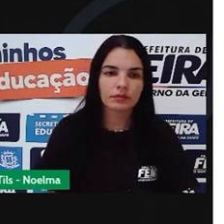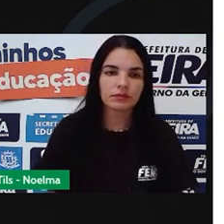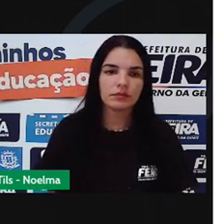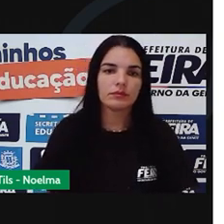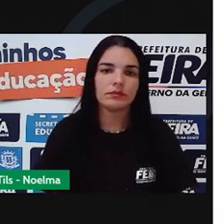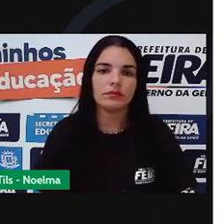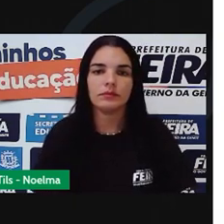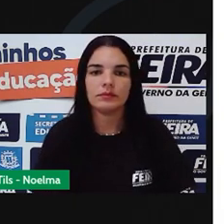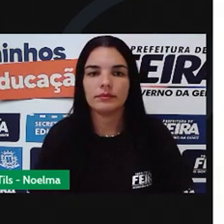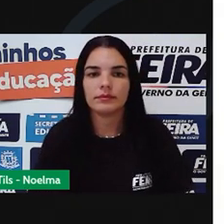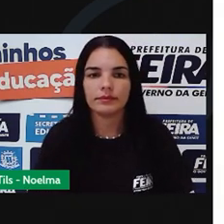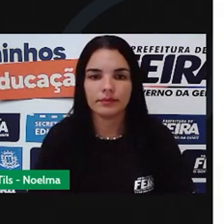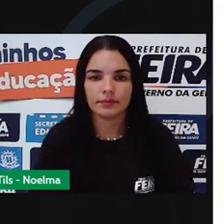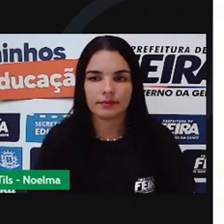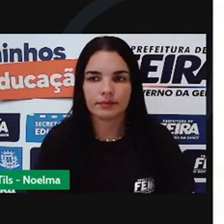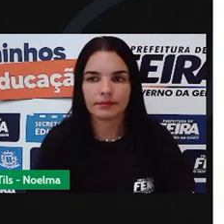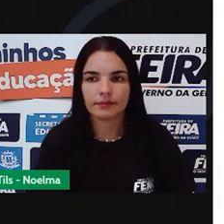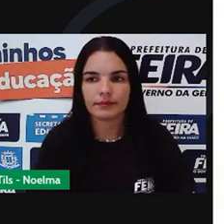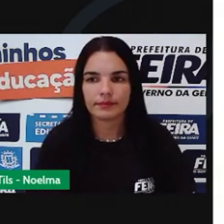Eu vou terra boa também.